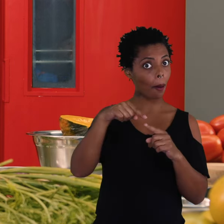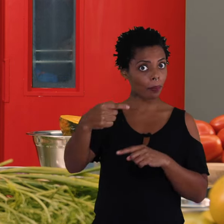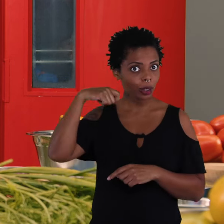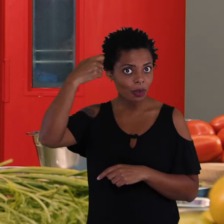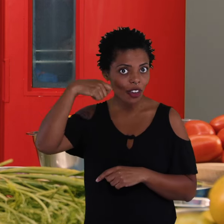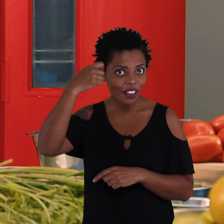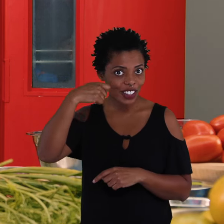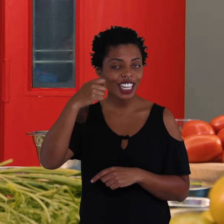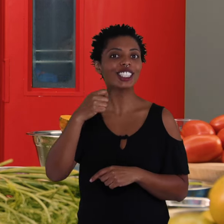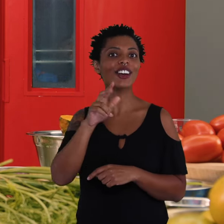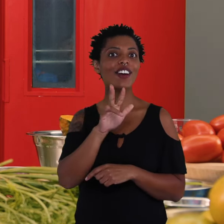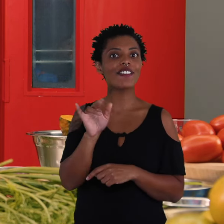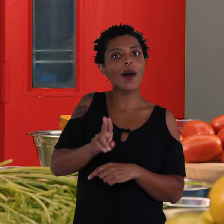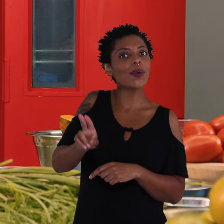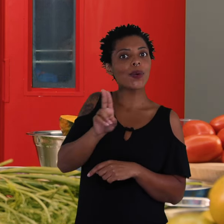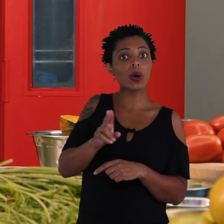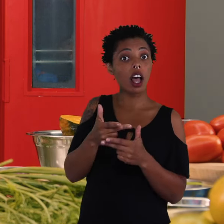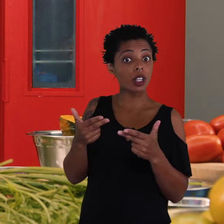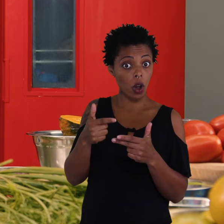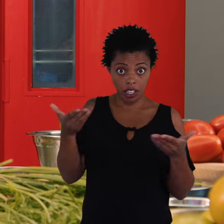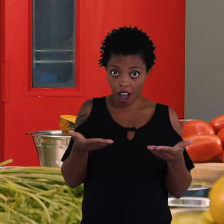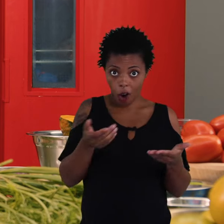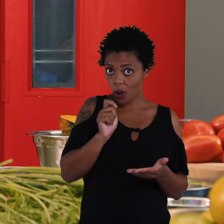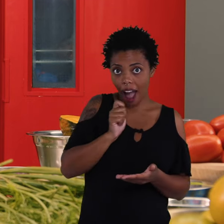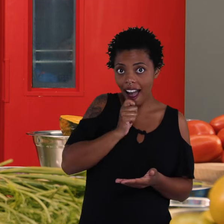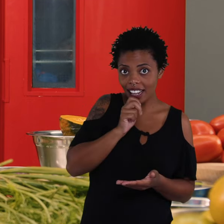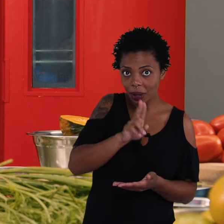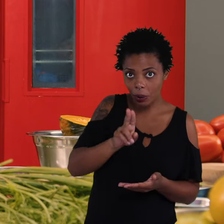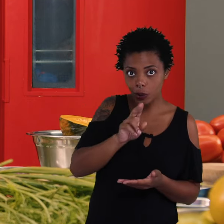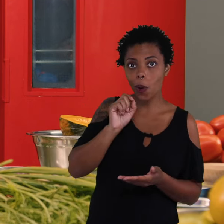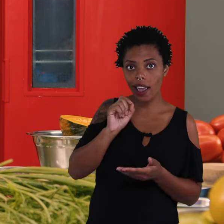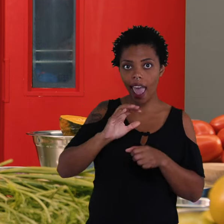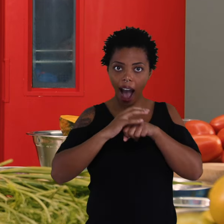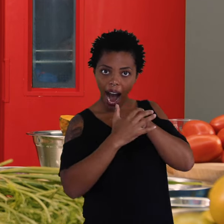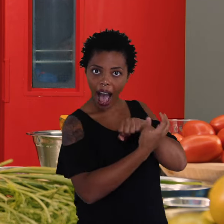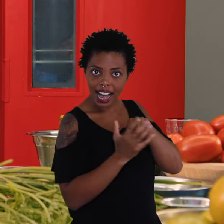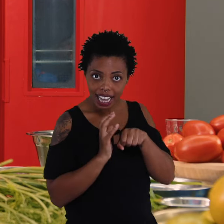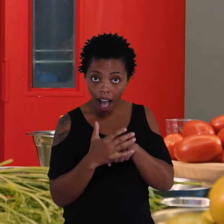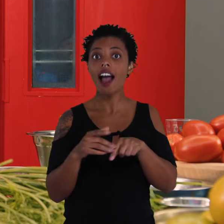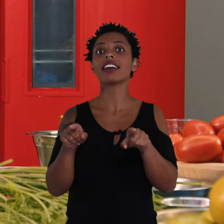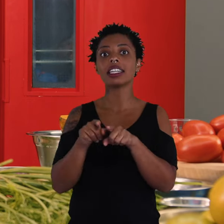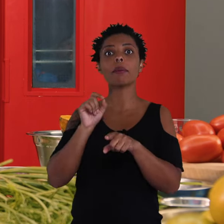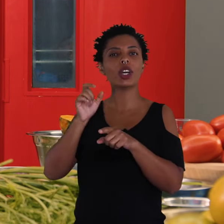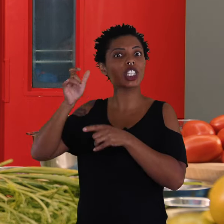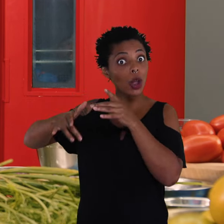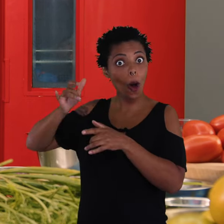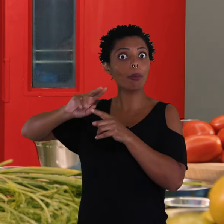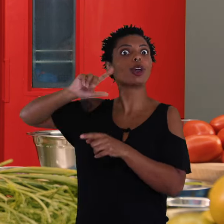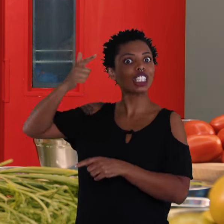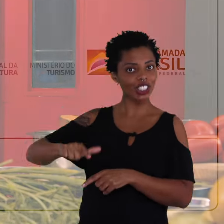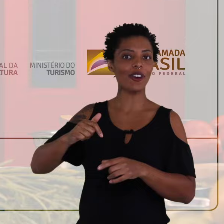No próximo vídeo, a gente vai usar tudo o que não foi utilizado aqui. As cascas e as sobrinhas